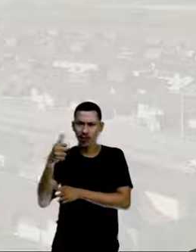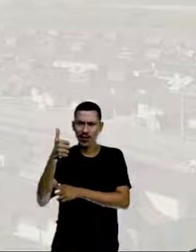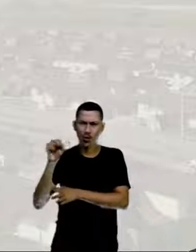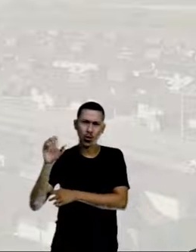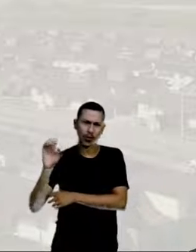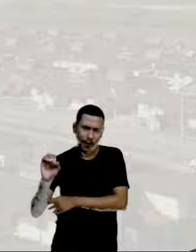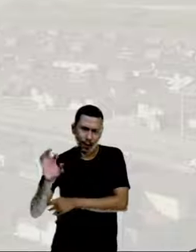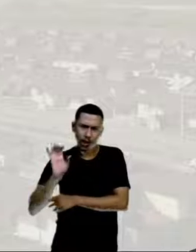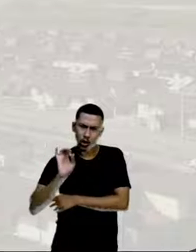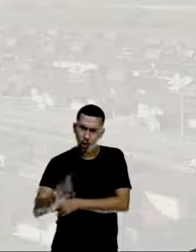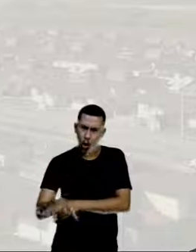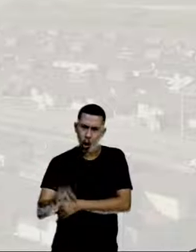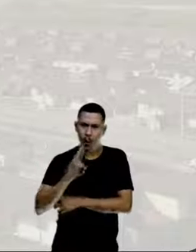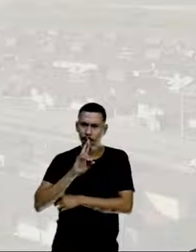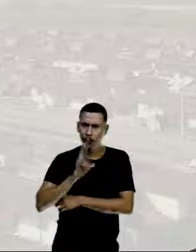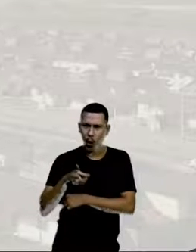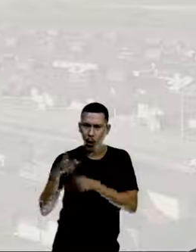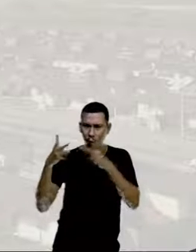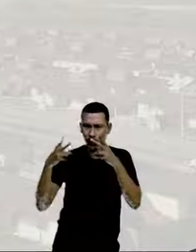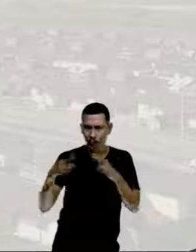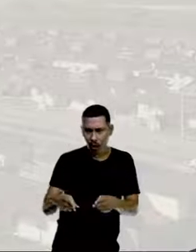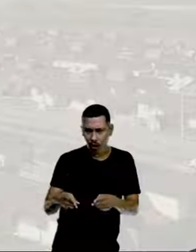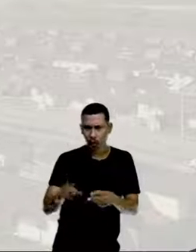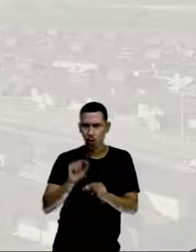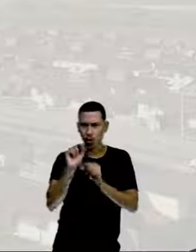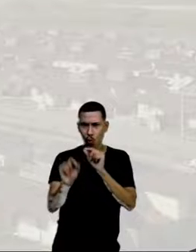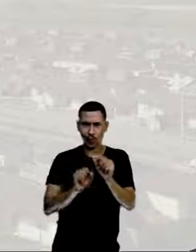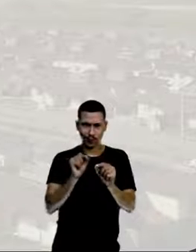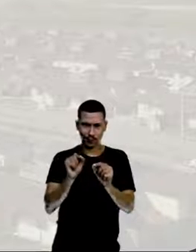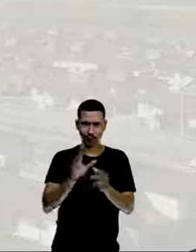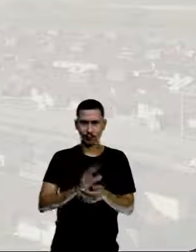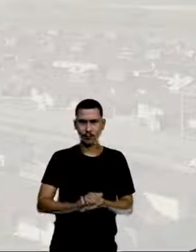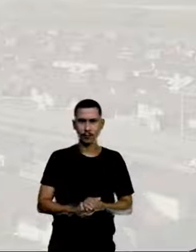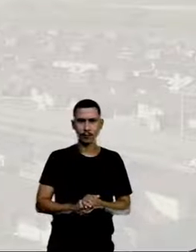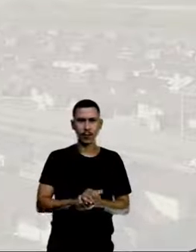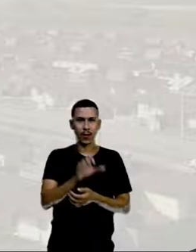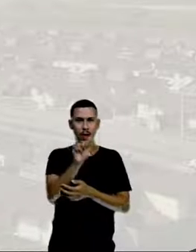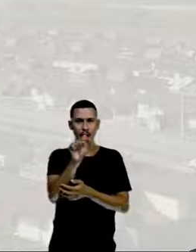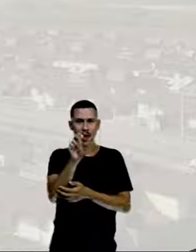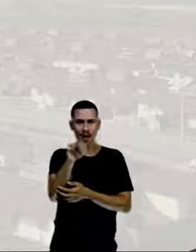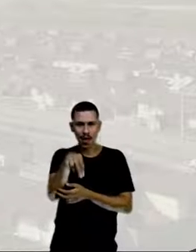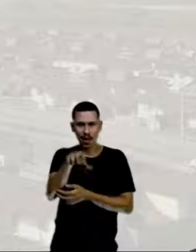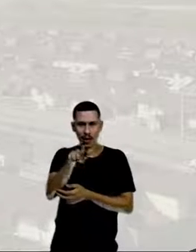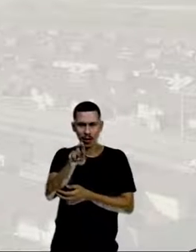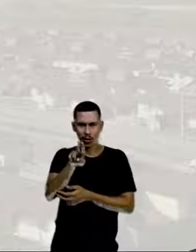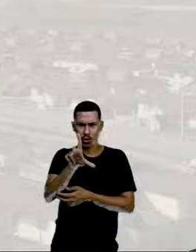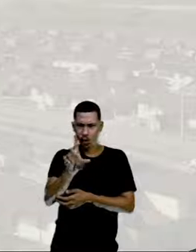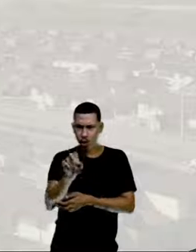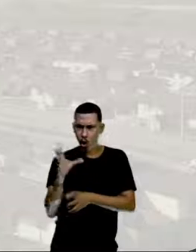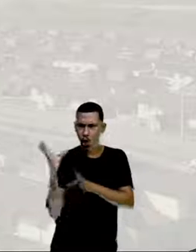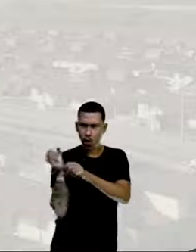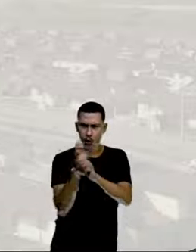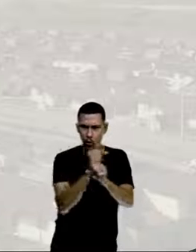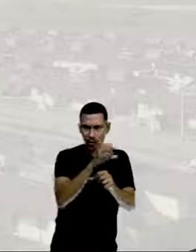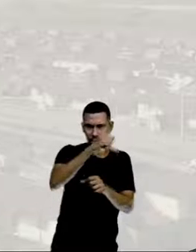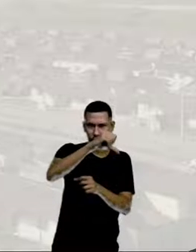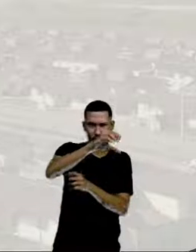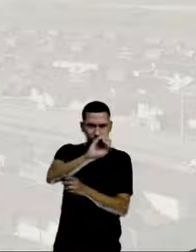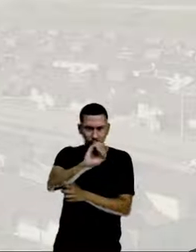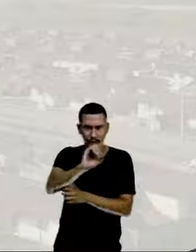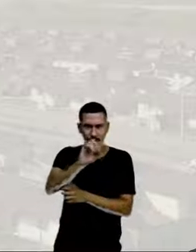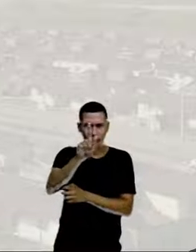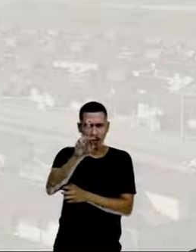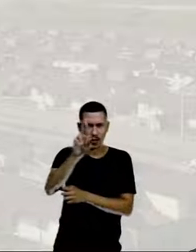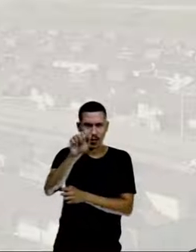são os ângulos correspondentes com a única exceção. se esse ângulo for no total de 90 graus, porque os